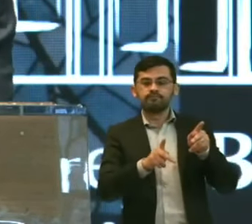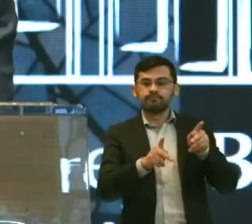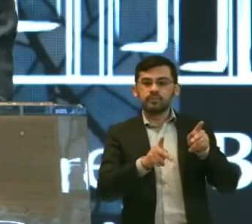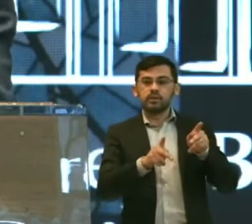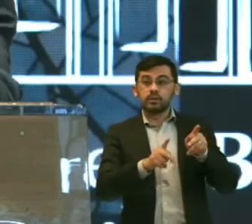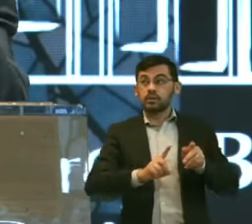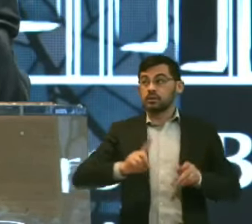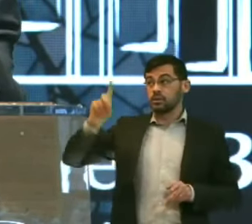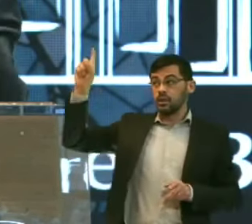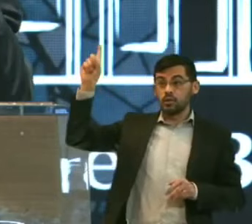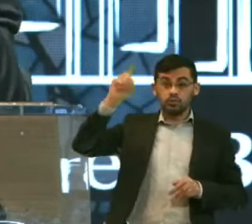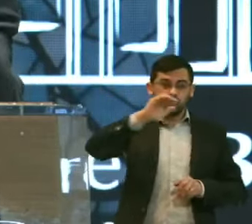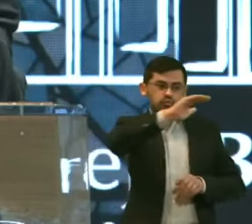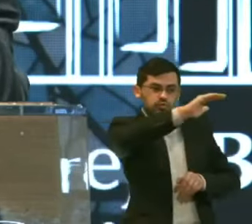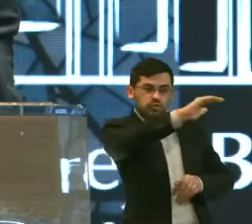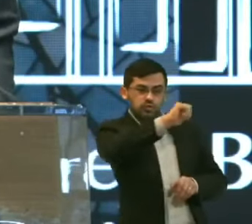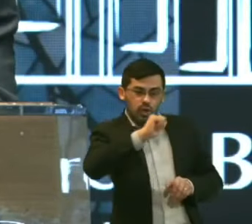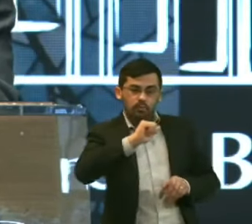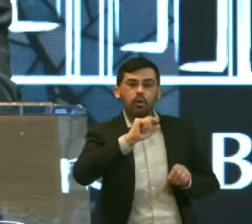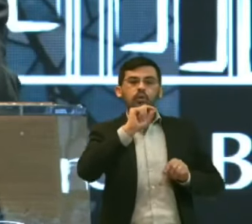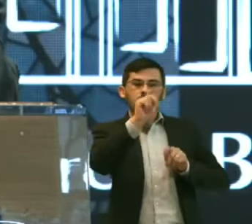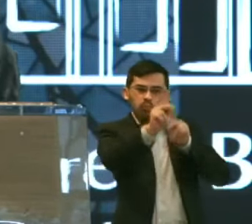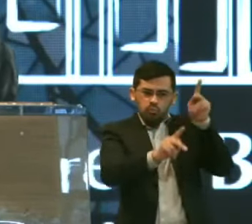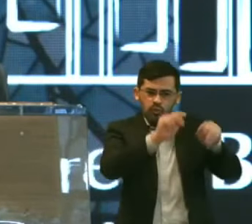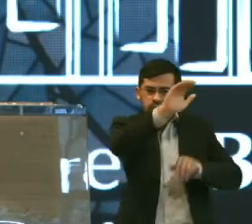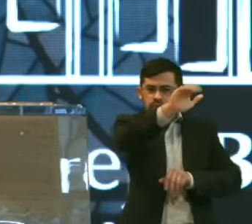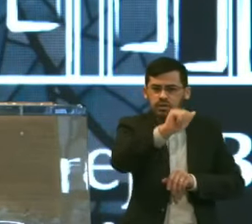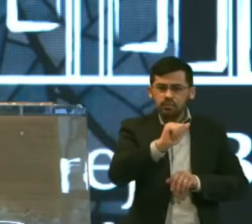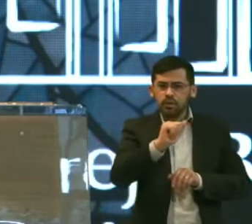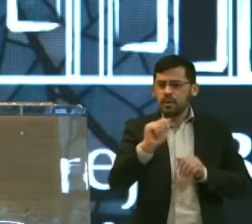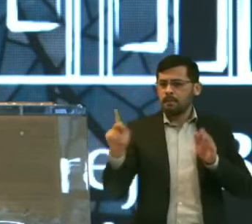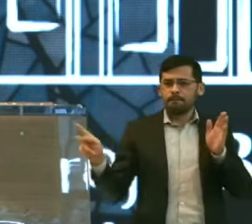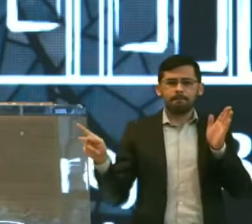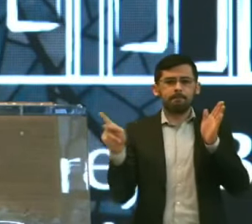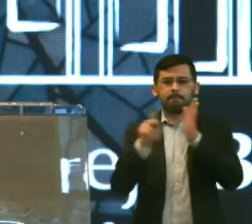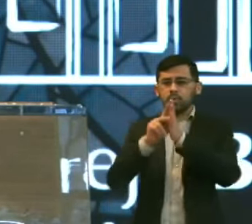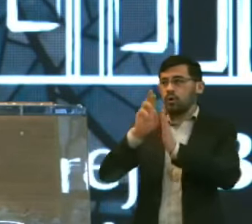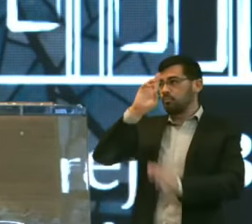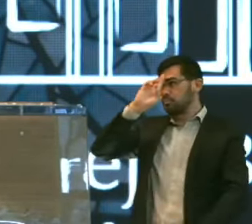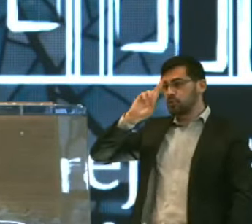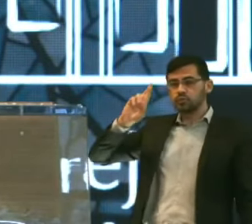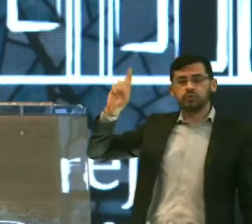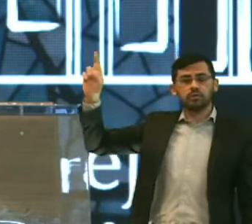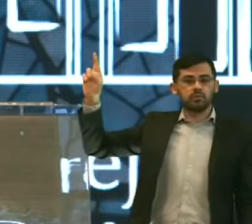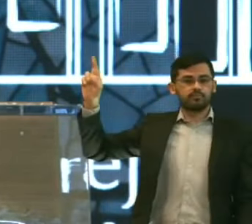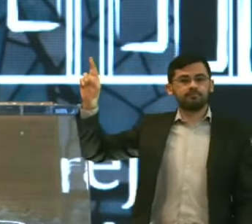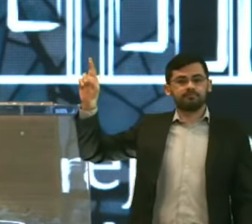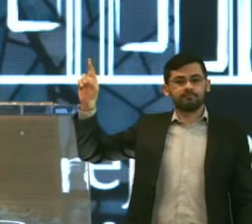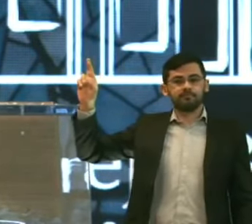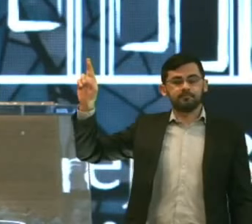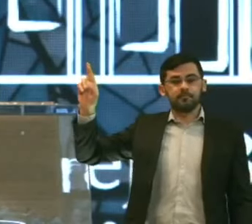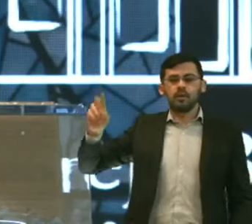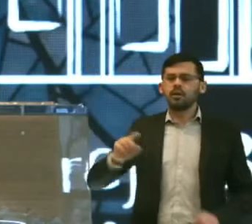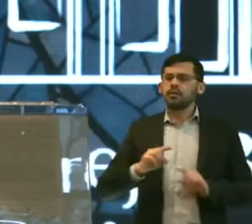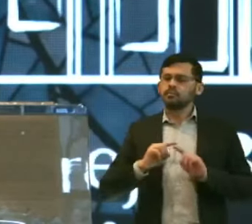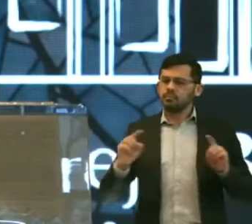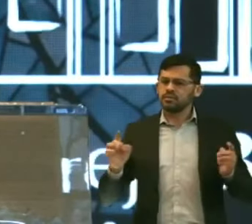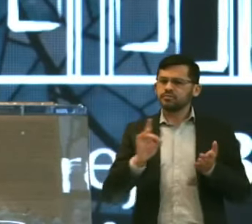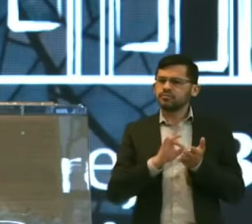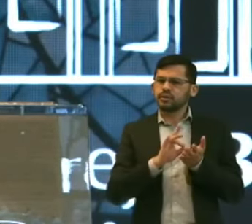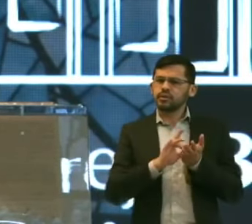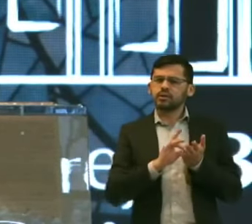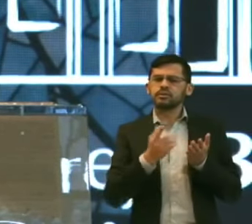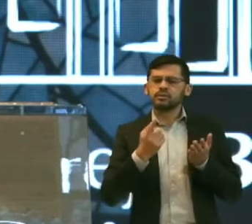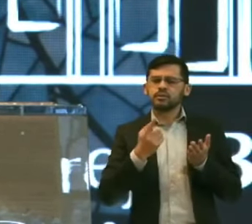ele chama O povo A quem ele chama De sua herança Entre os homens Mas o interessante